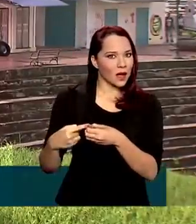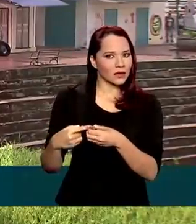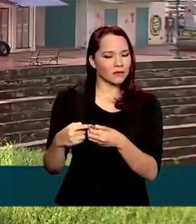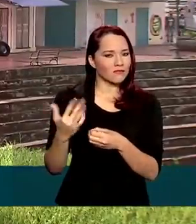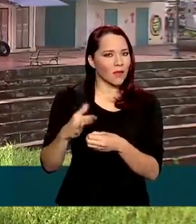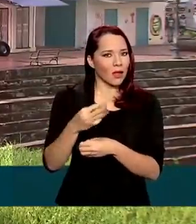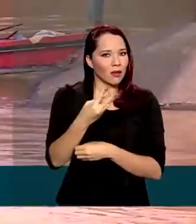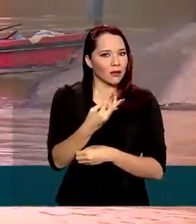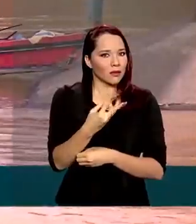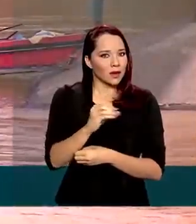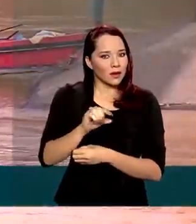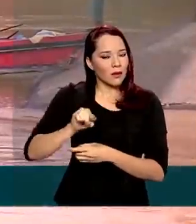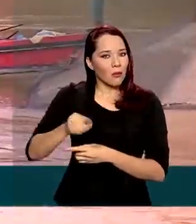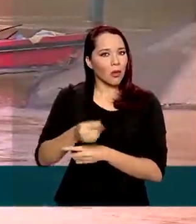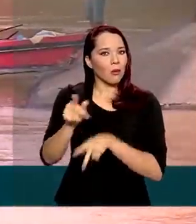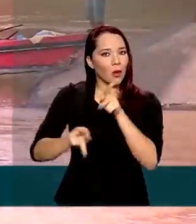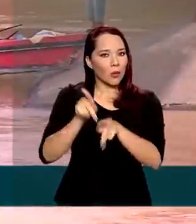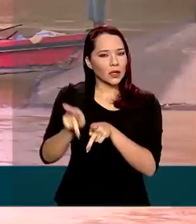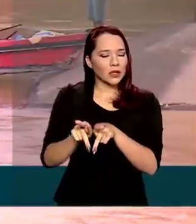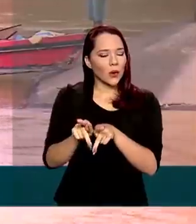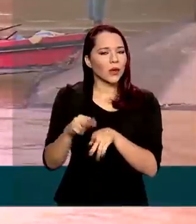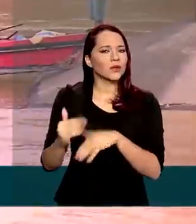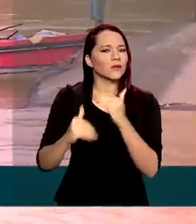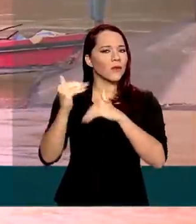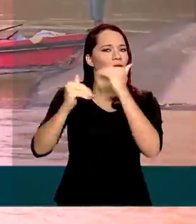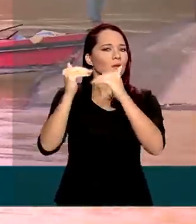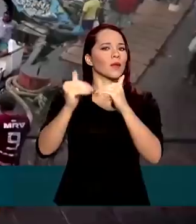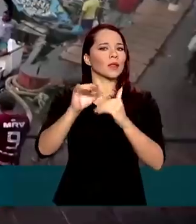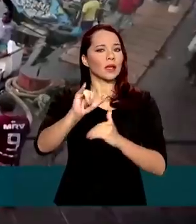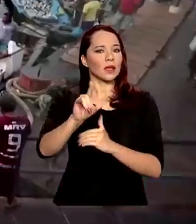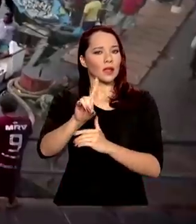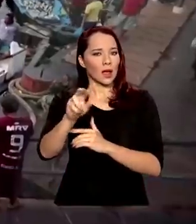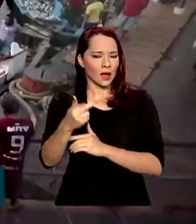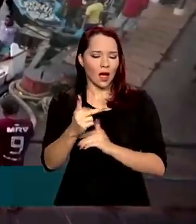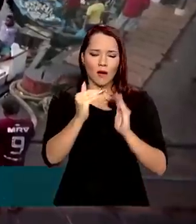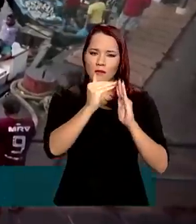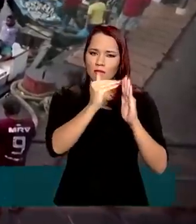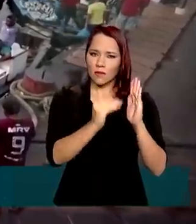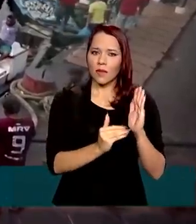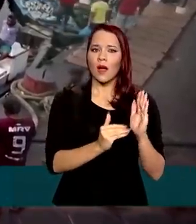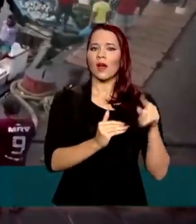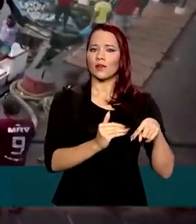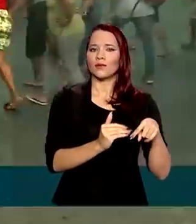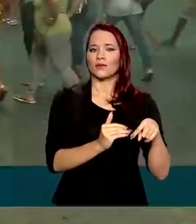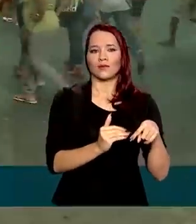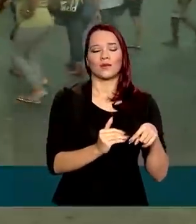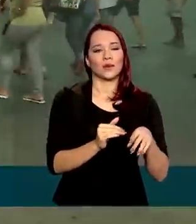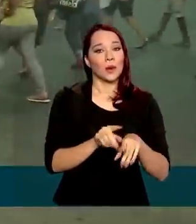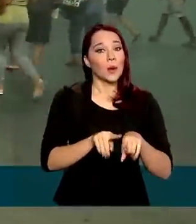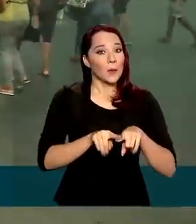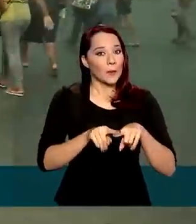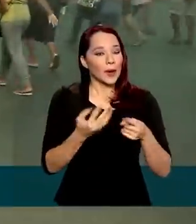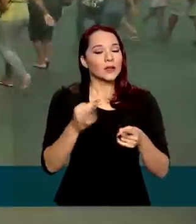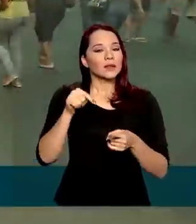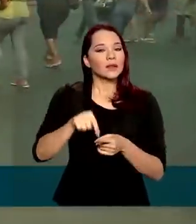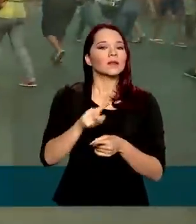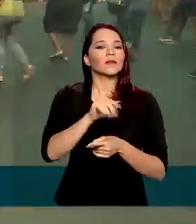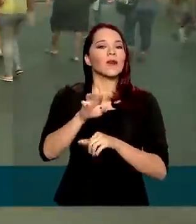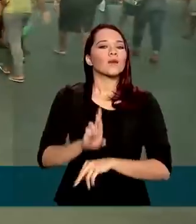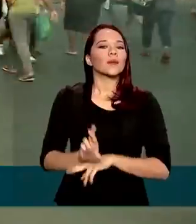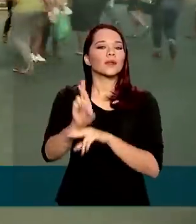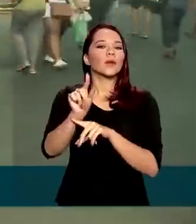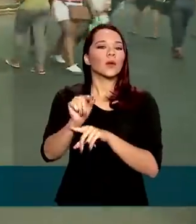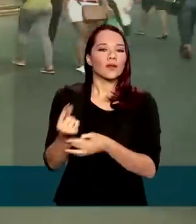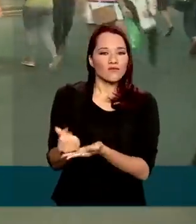30 mil habitantes e índice de desenvolvimento humano e DH abaixo da média nacional. A medida irá representar